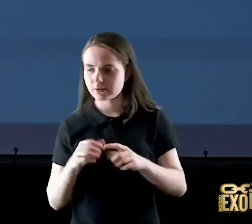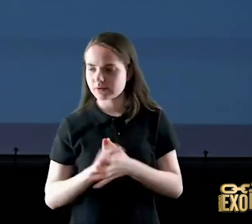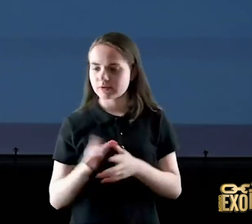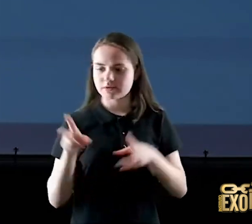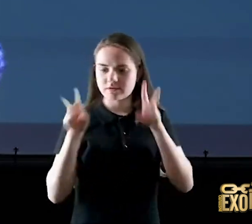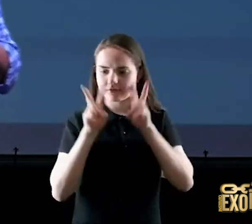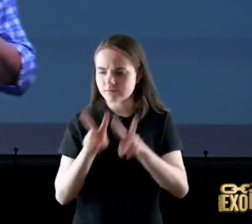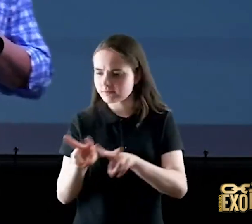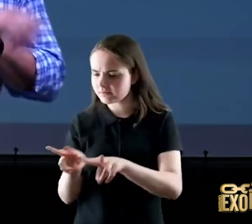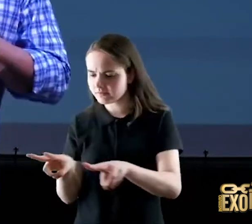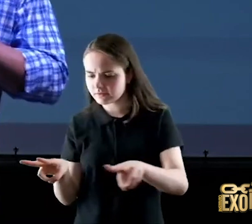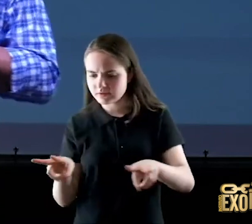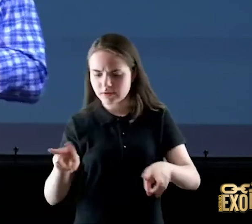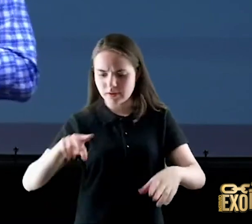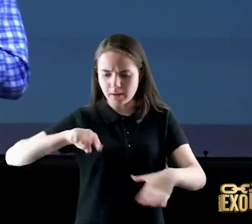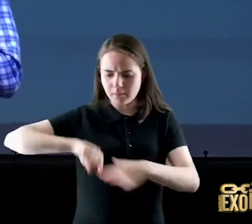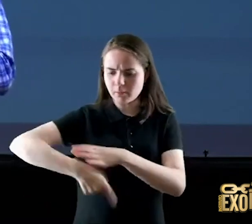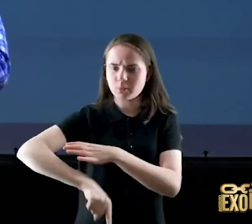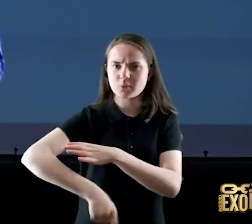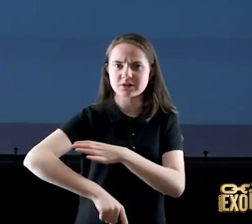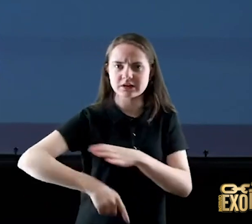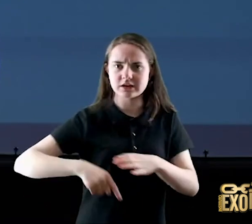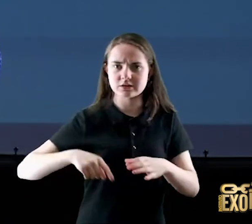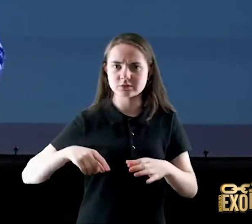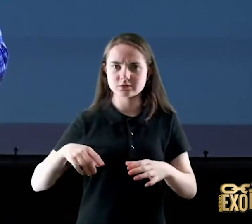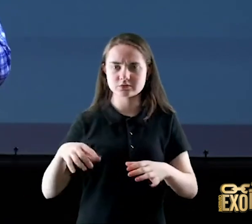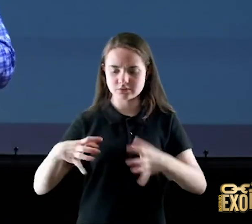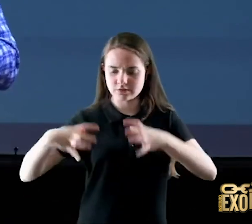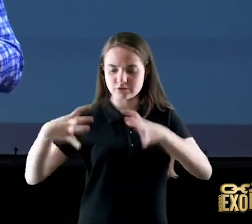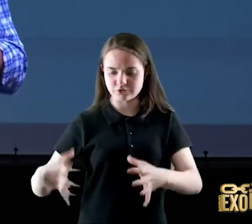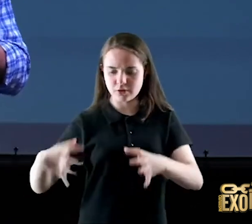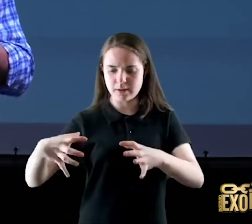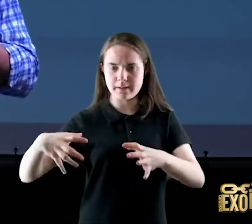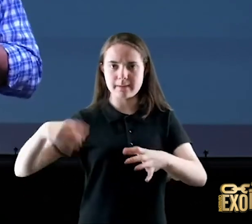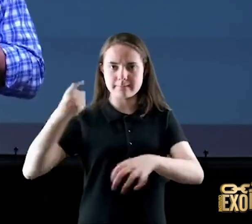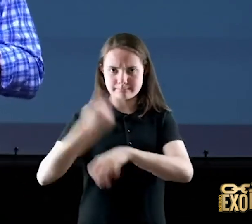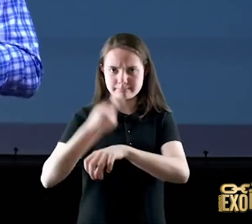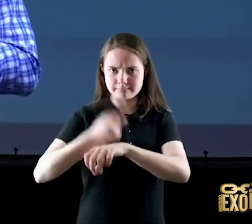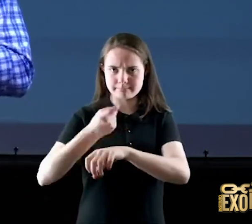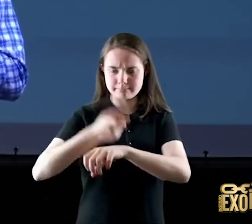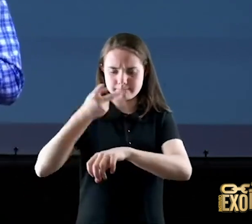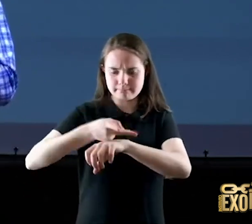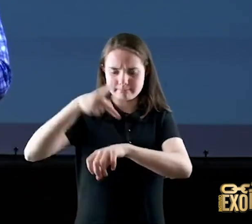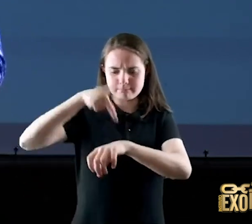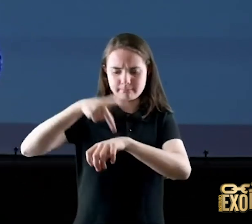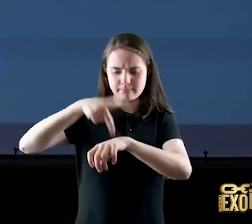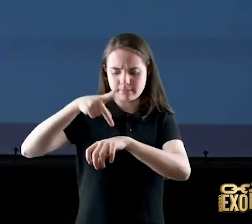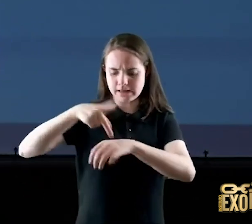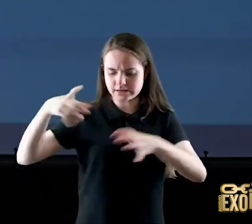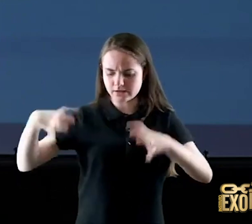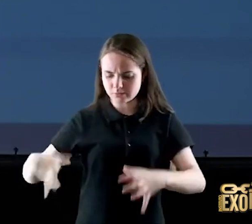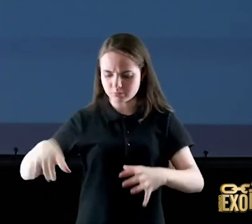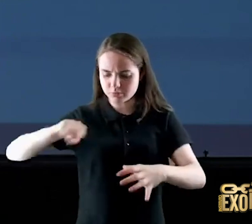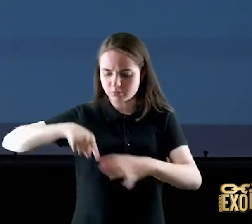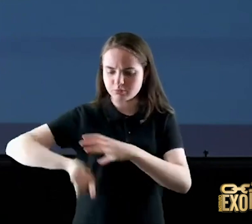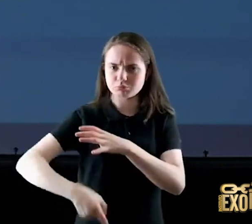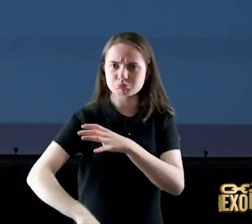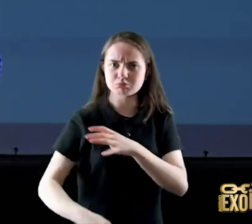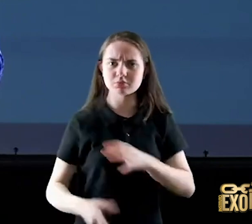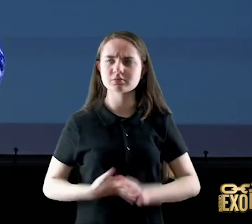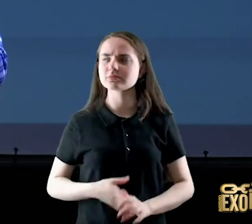buracos dentro das rochas eu perguntei para aquele irmão ele era alemão mas sempre fazia o trajeto ali